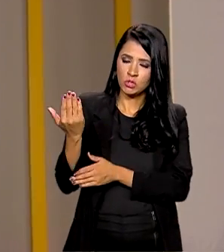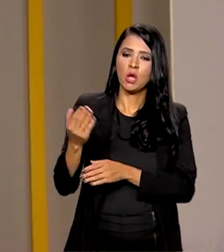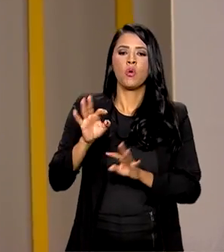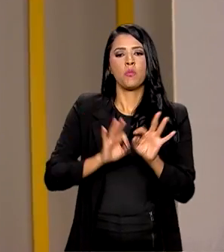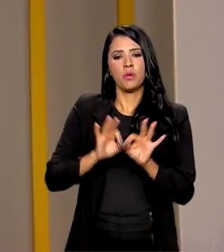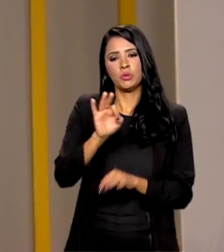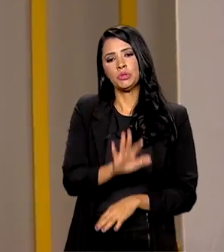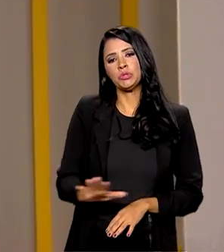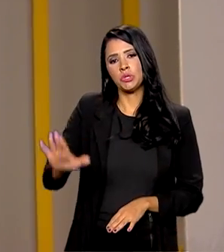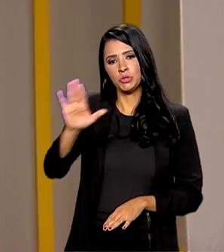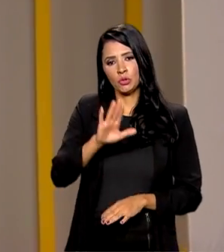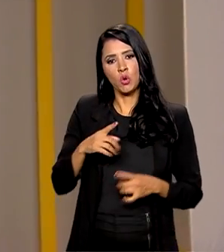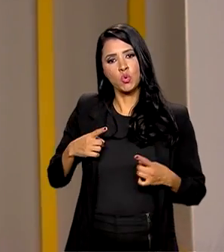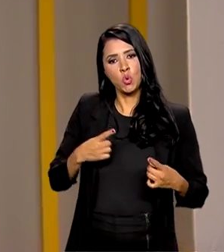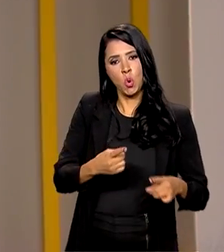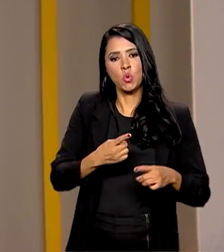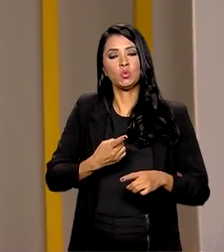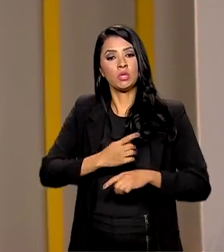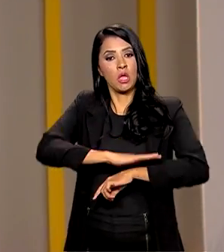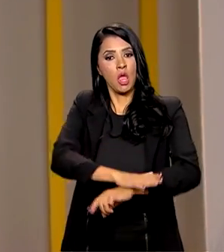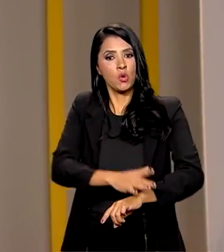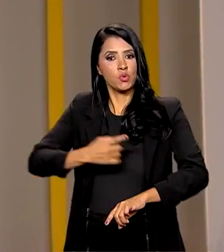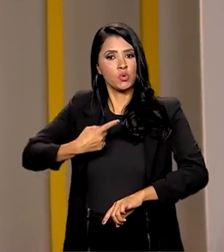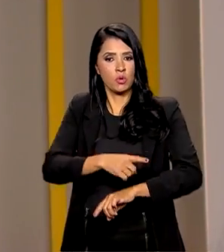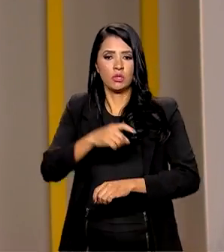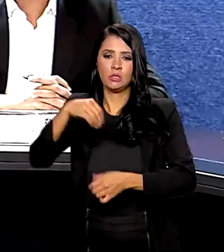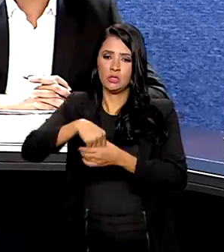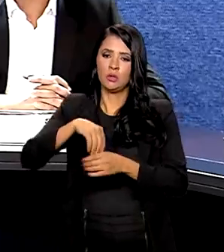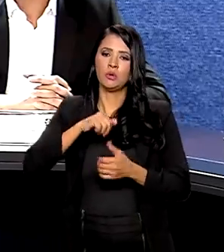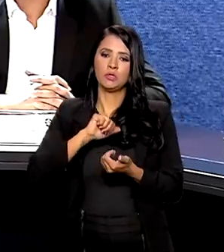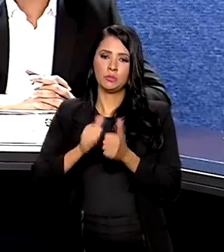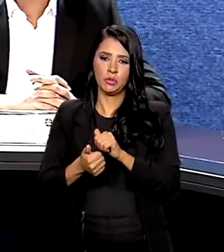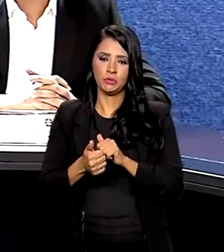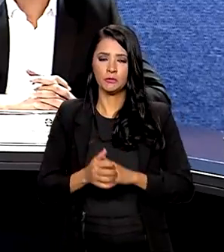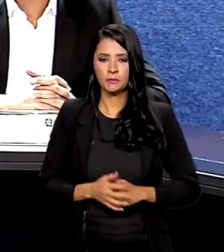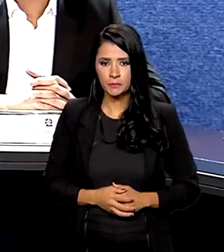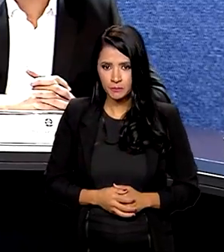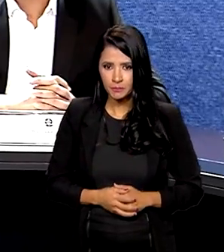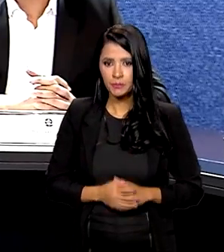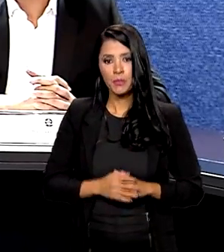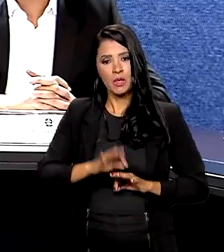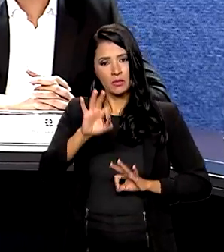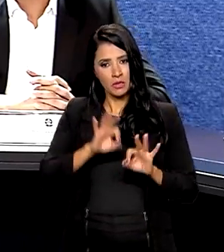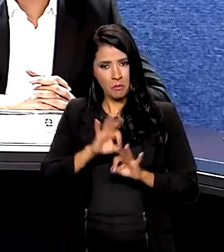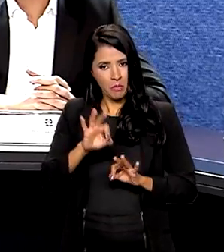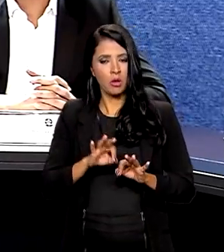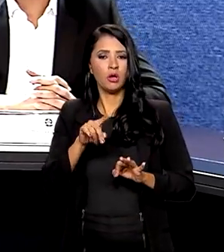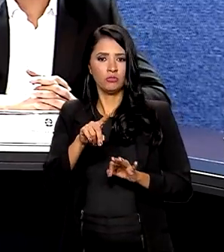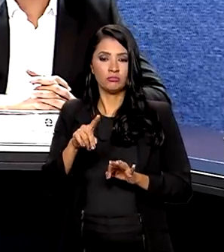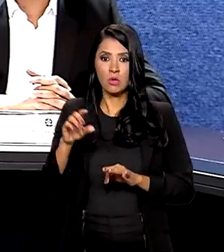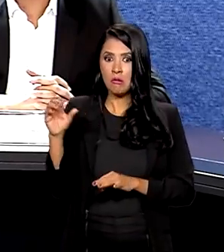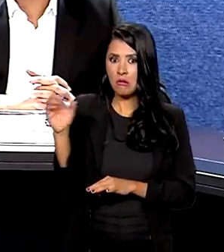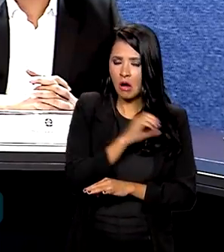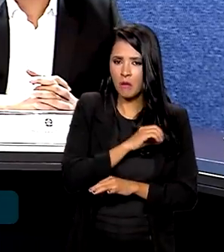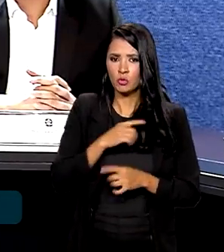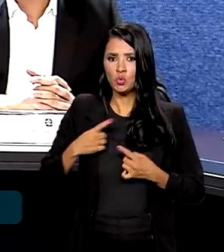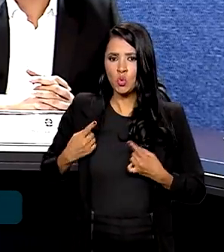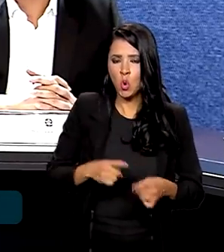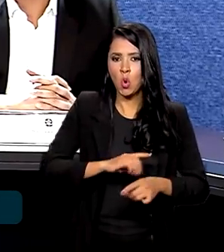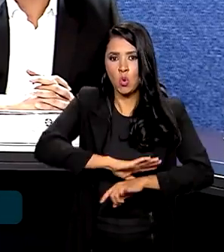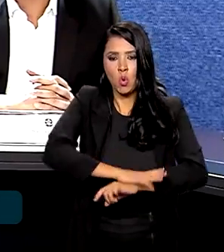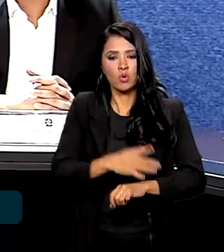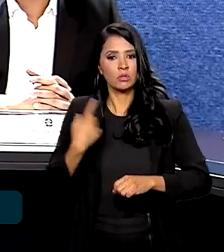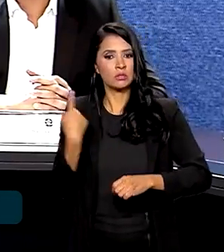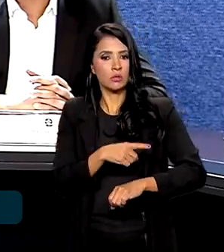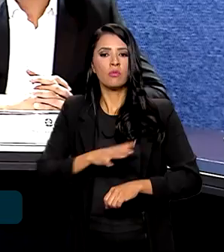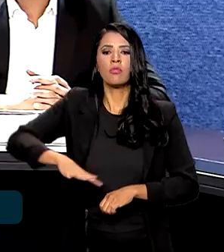Plano Nacional de Combate ao Racismo no Esporte. O Plano de Ação propõe medidas urgentes de combate ao racismo na